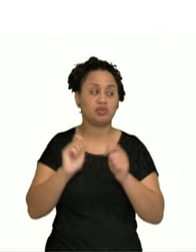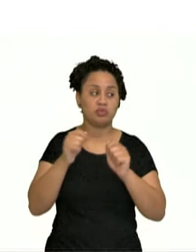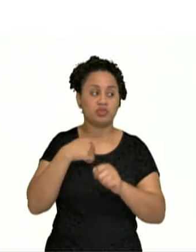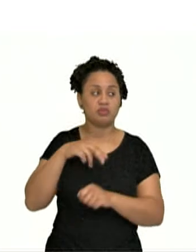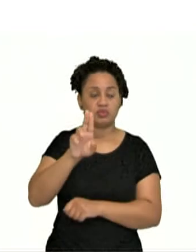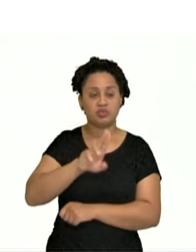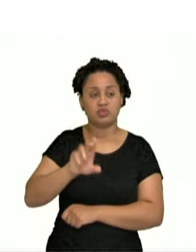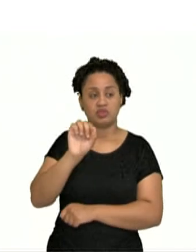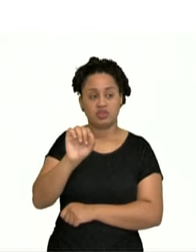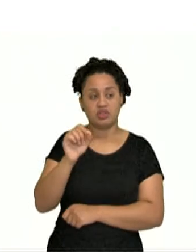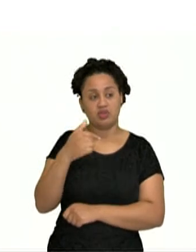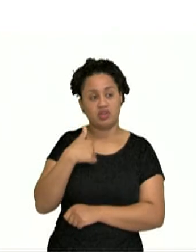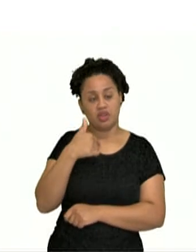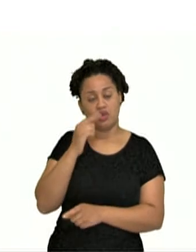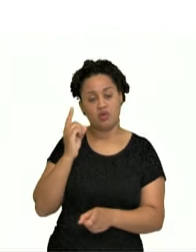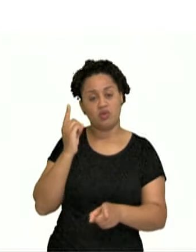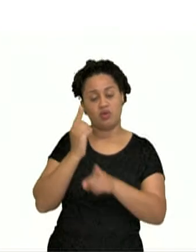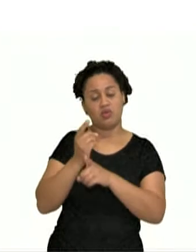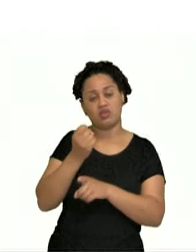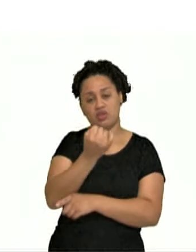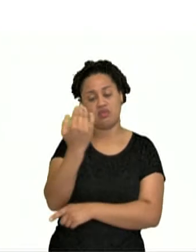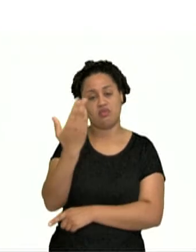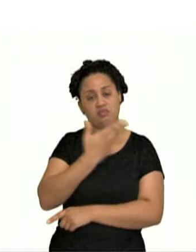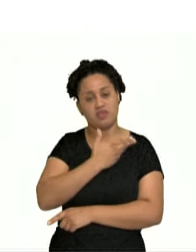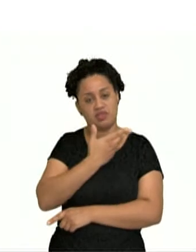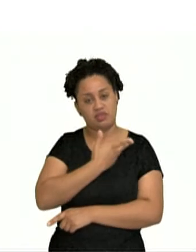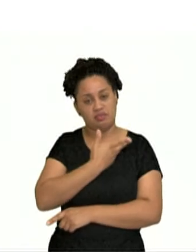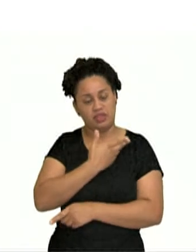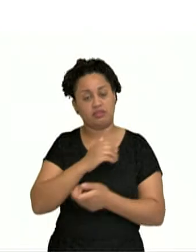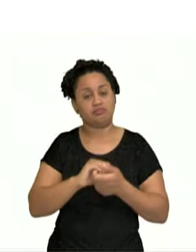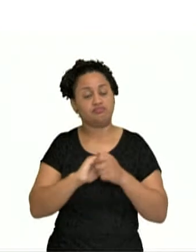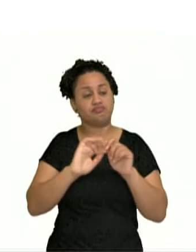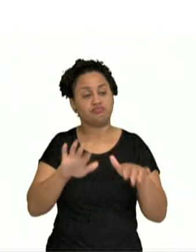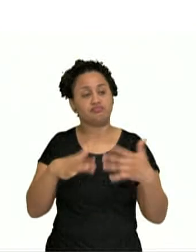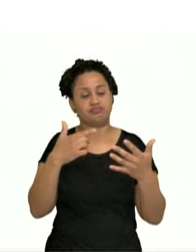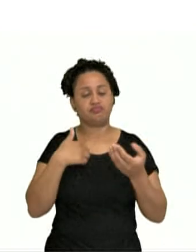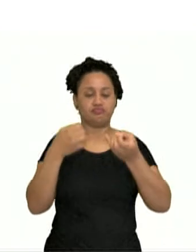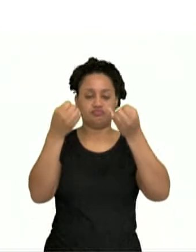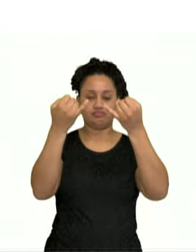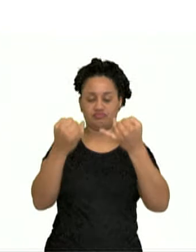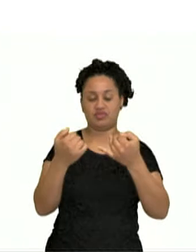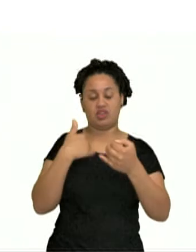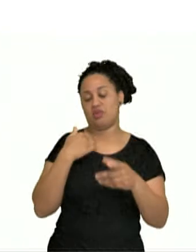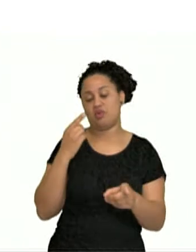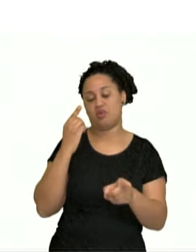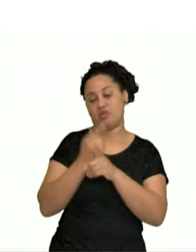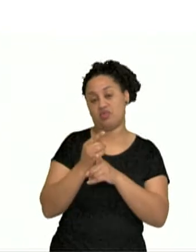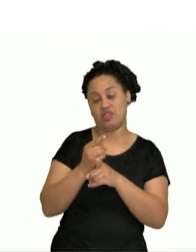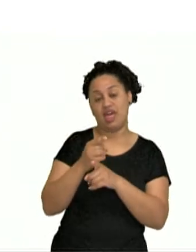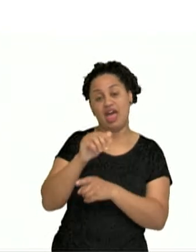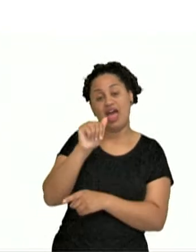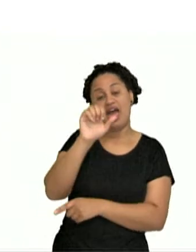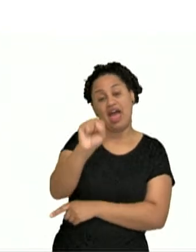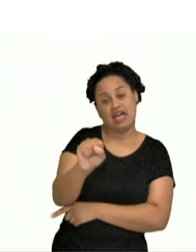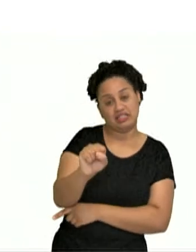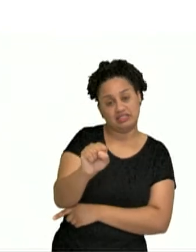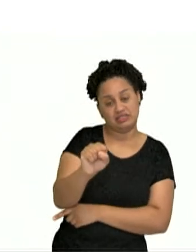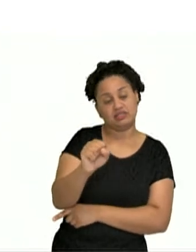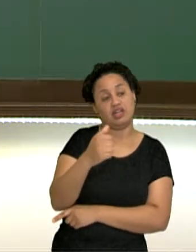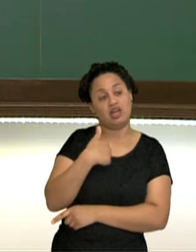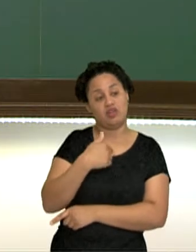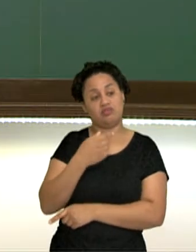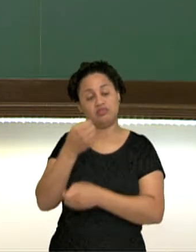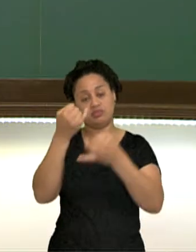recentemente me encontrei com umas amigas. Então ao invés de eu dizer, me encontrei com as amigas, eu digo